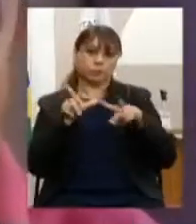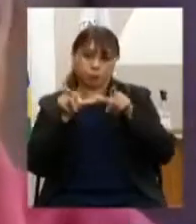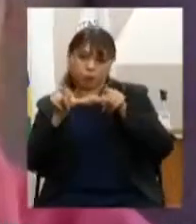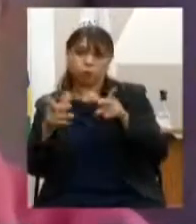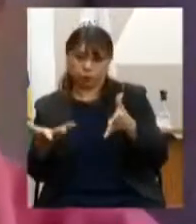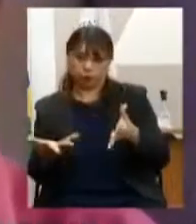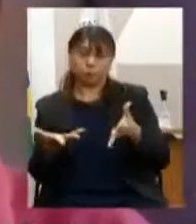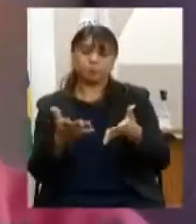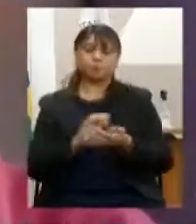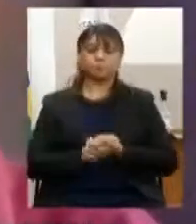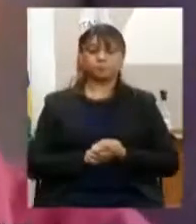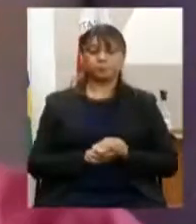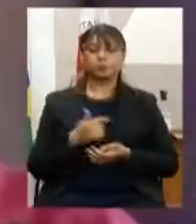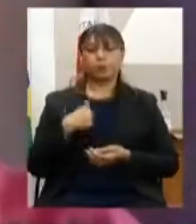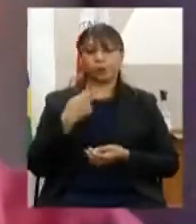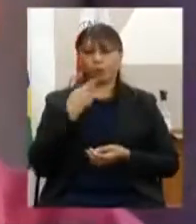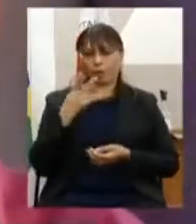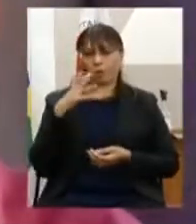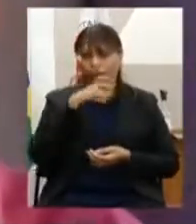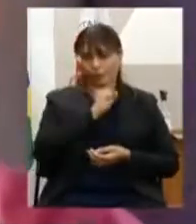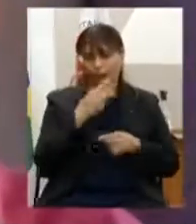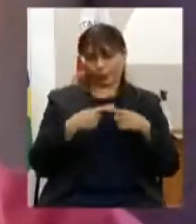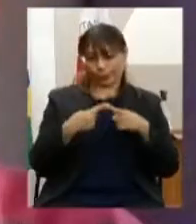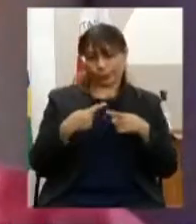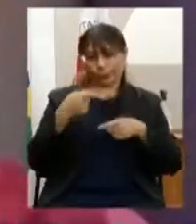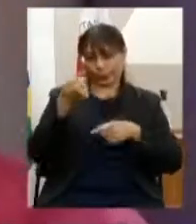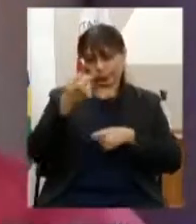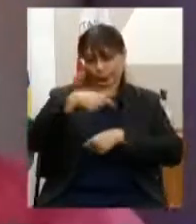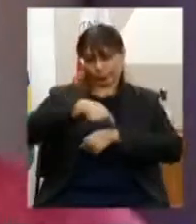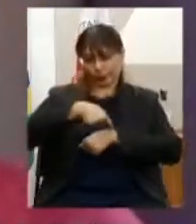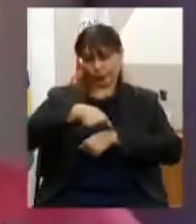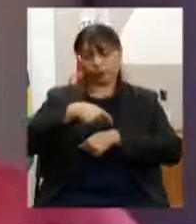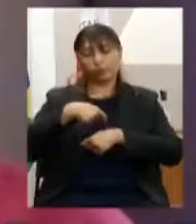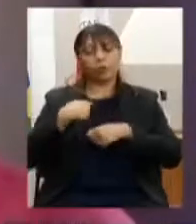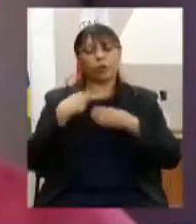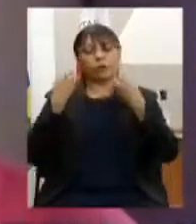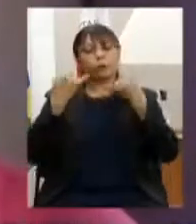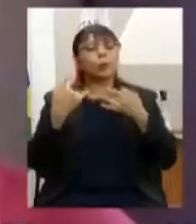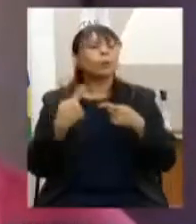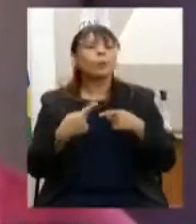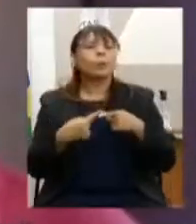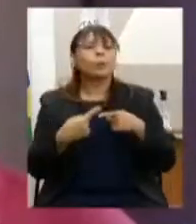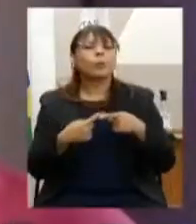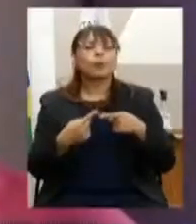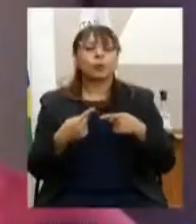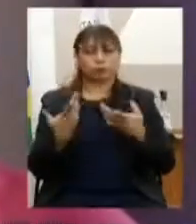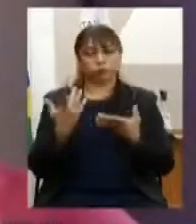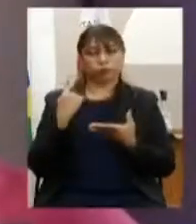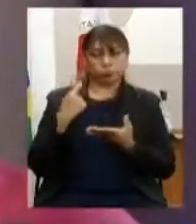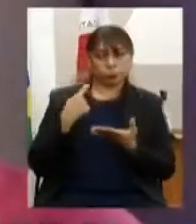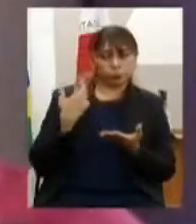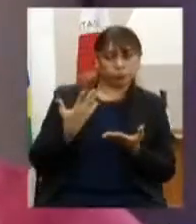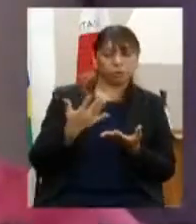rapidamente, porque o meu tempo é curto, por que a gente colocou, deputado,